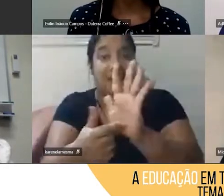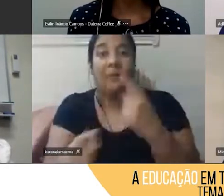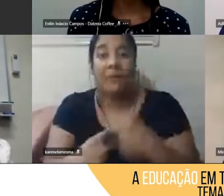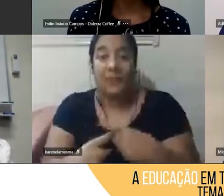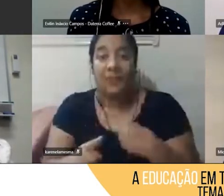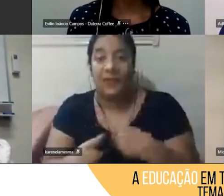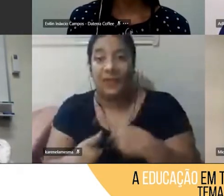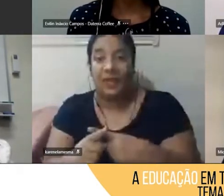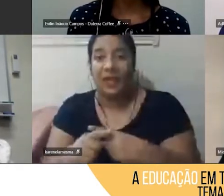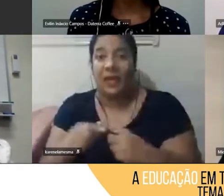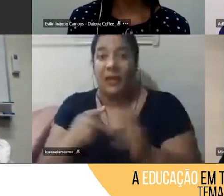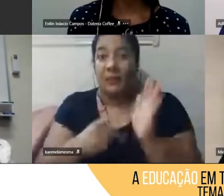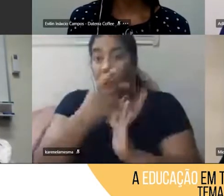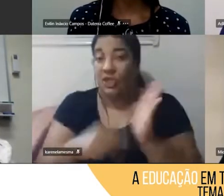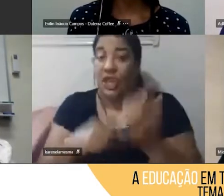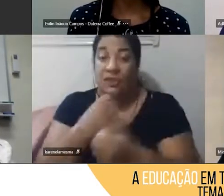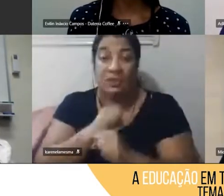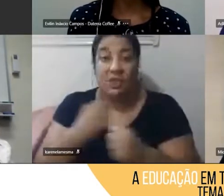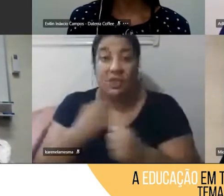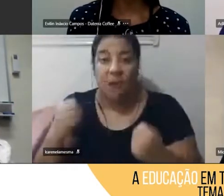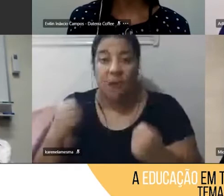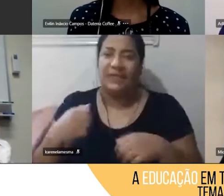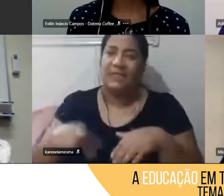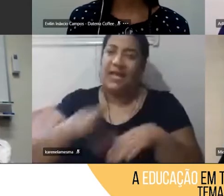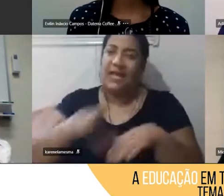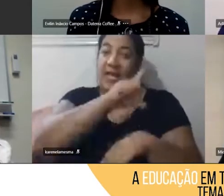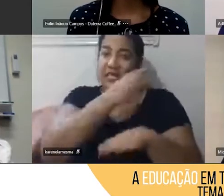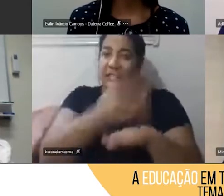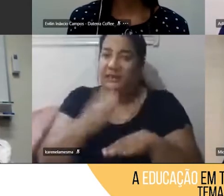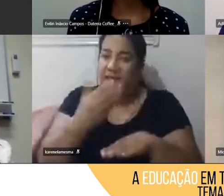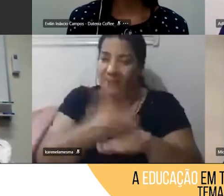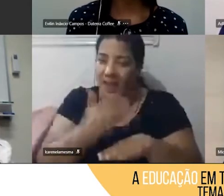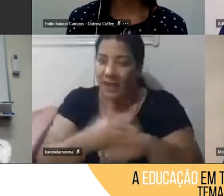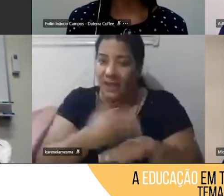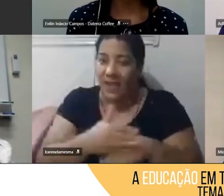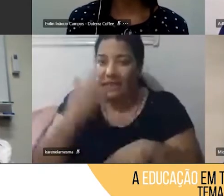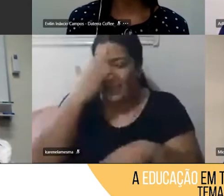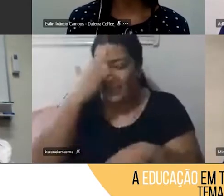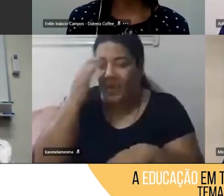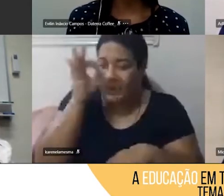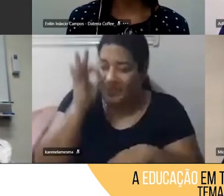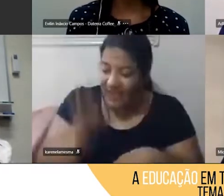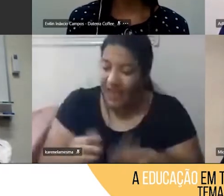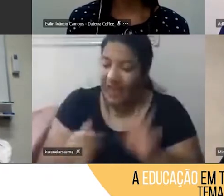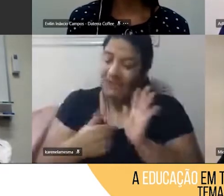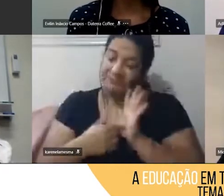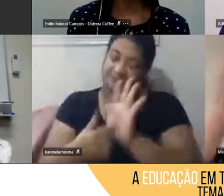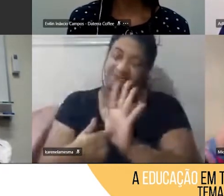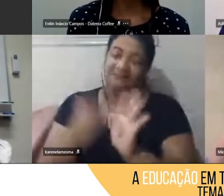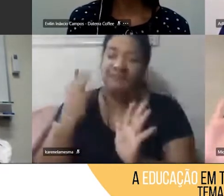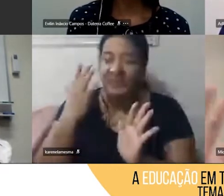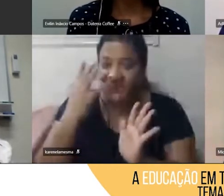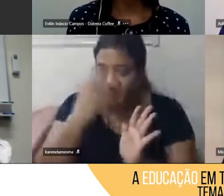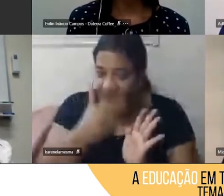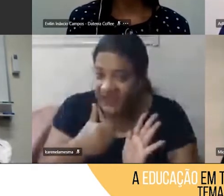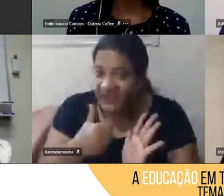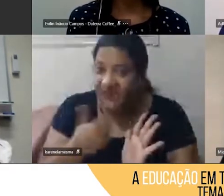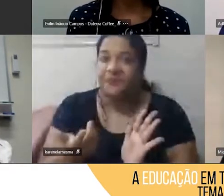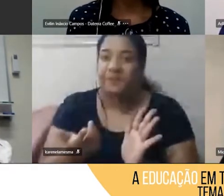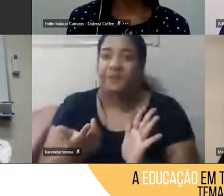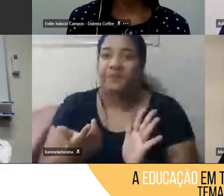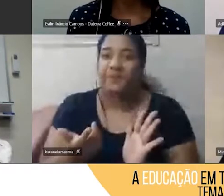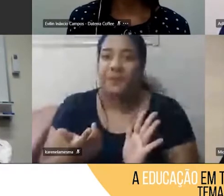Então, você tem que ensaiar bastante, saber tudo certinho para sair bonitinho, para eles se sentirem